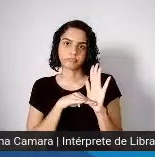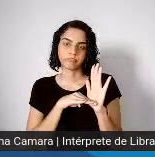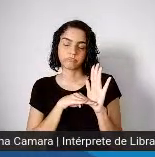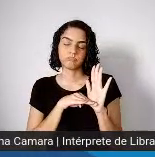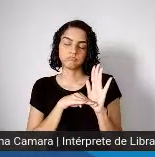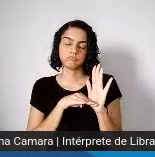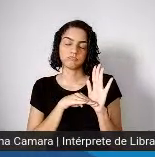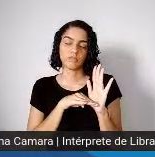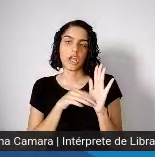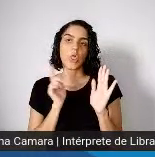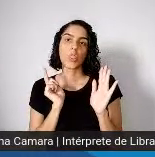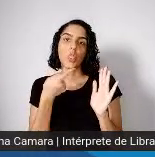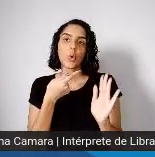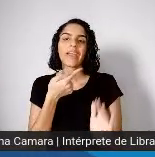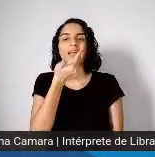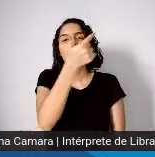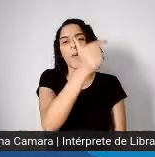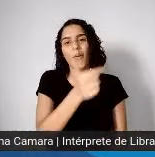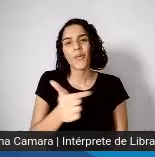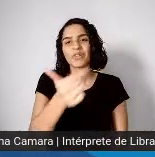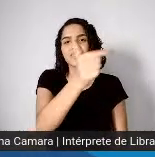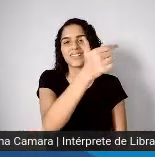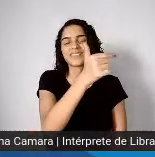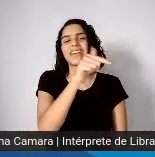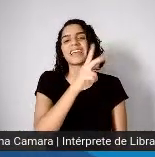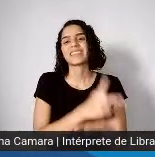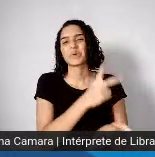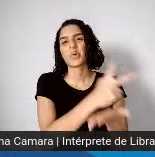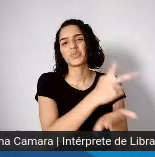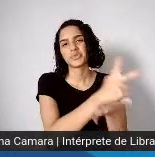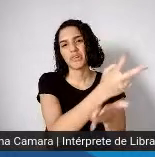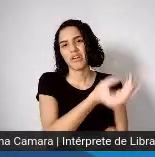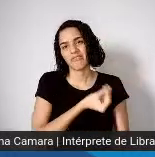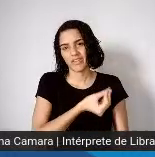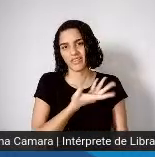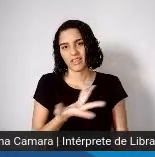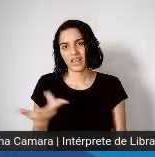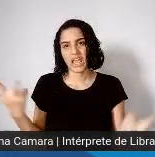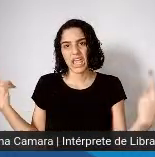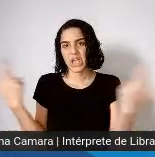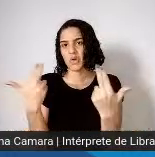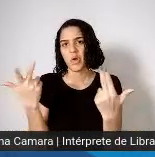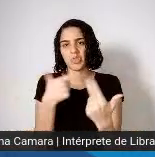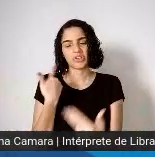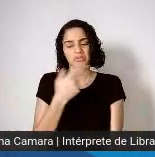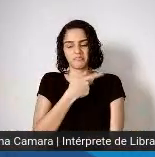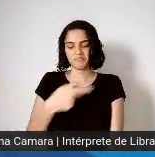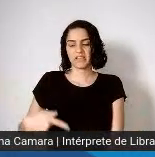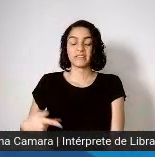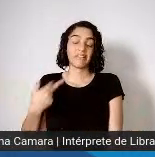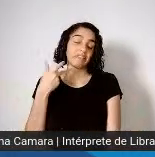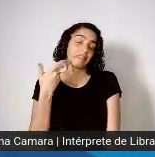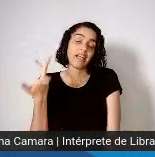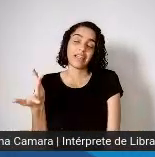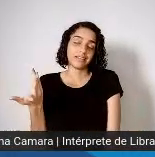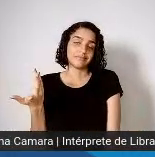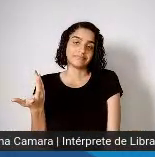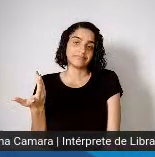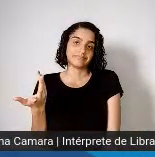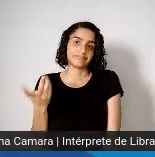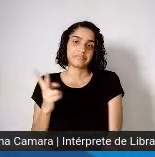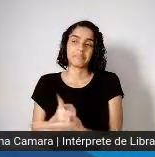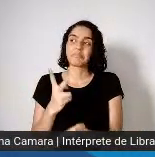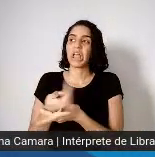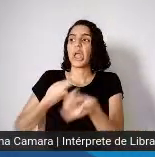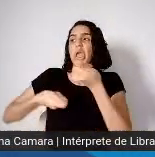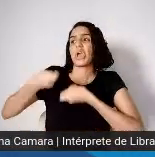a economia girar como o presidente, esse inominável, está querendo fazer com a imunidade